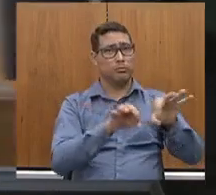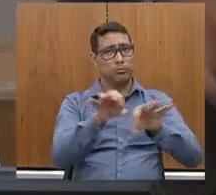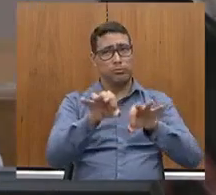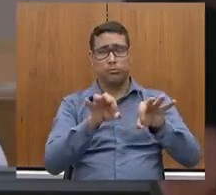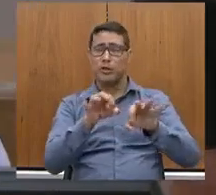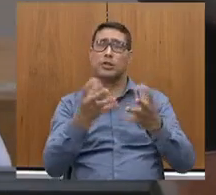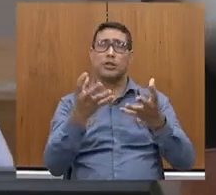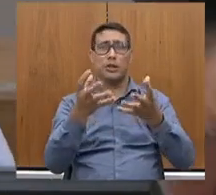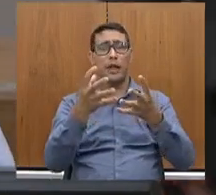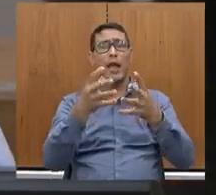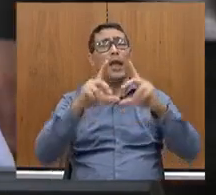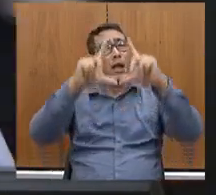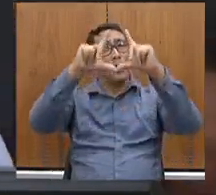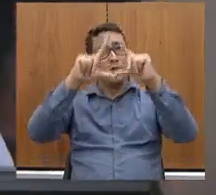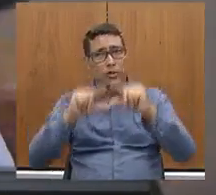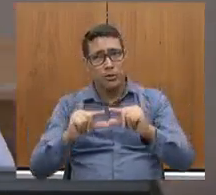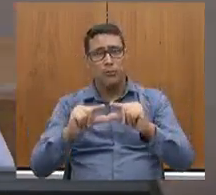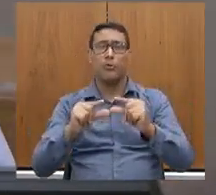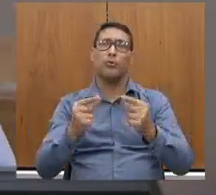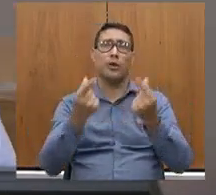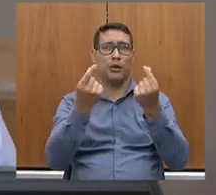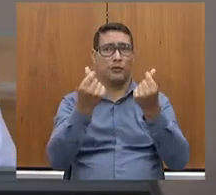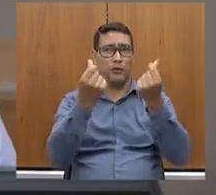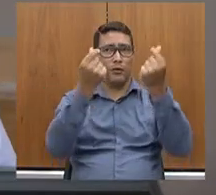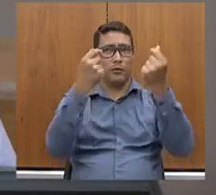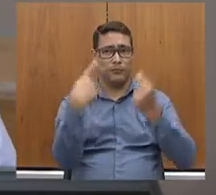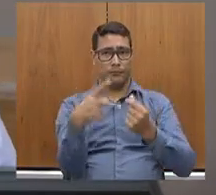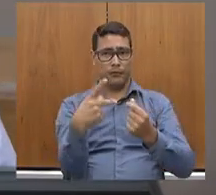o impacto tarifário desse projeto.